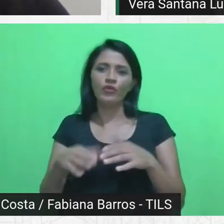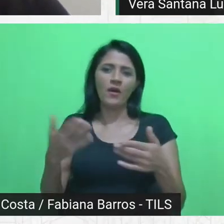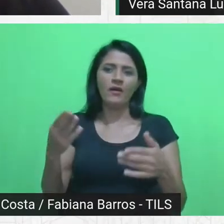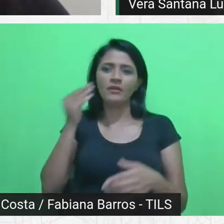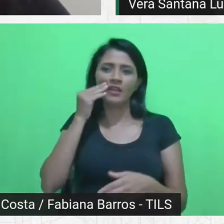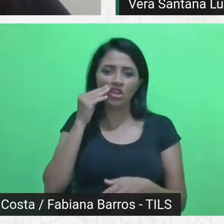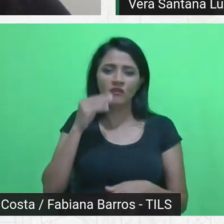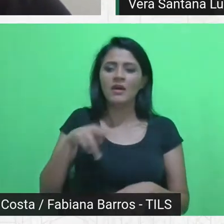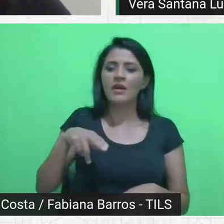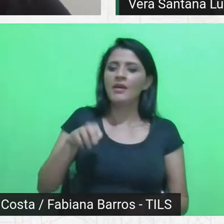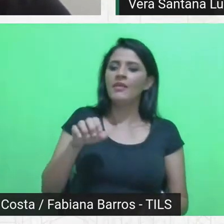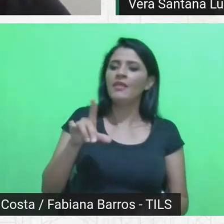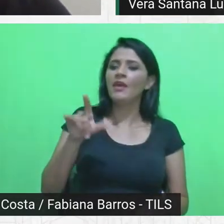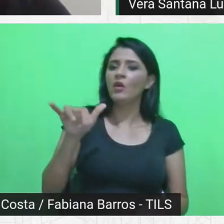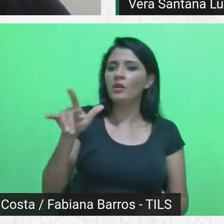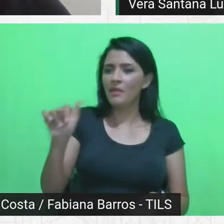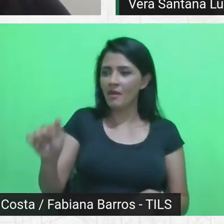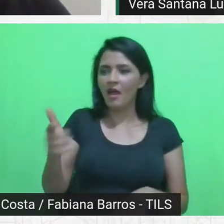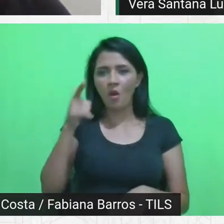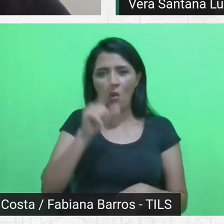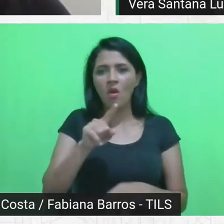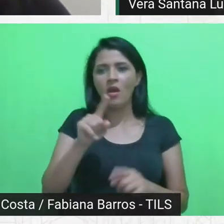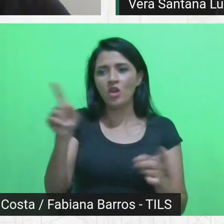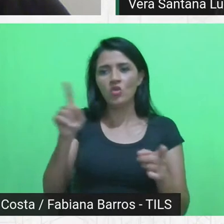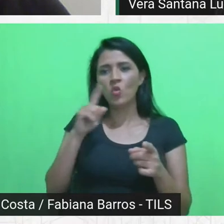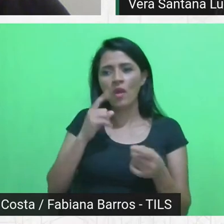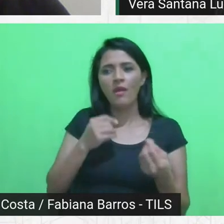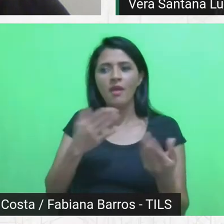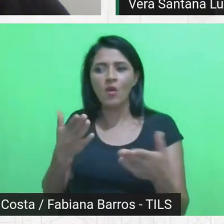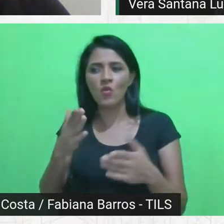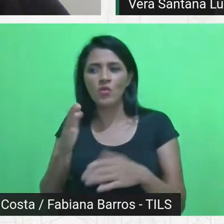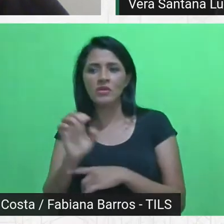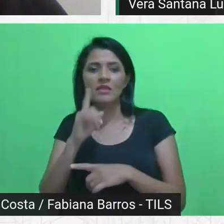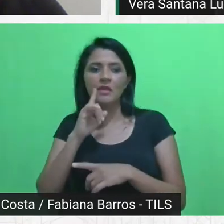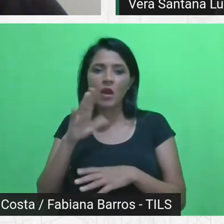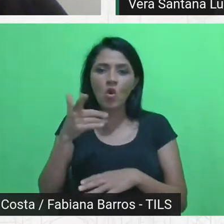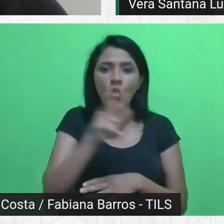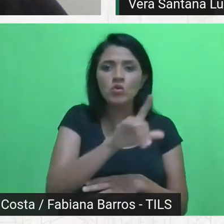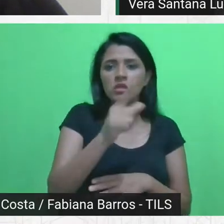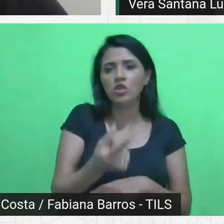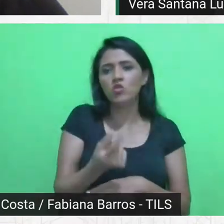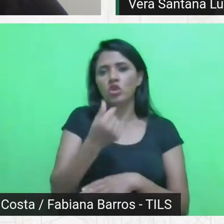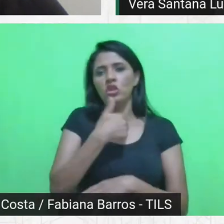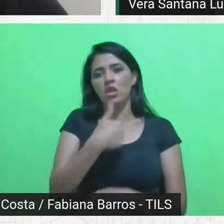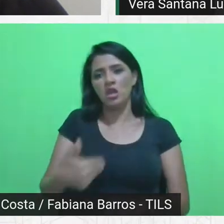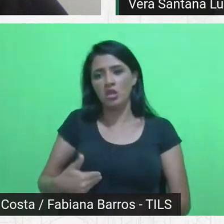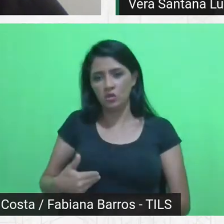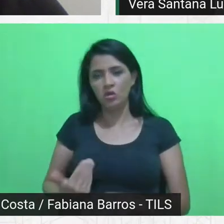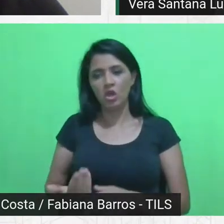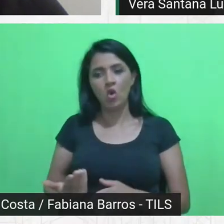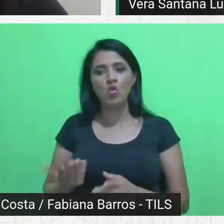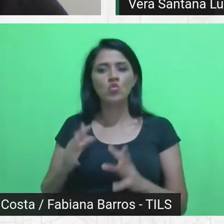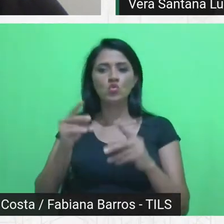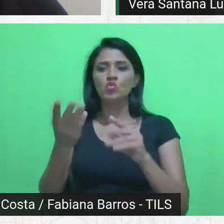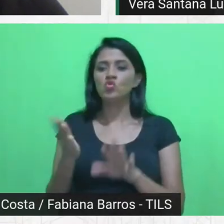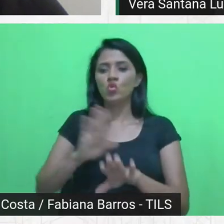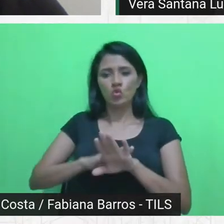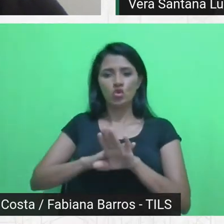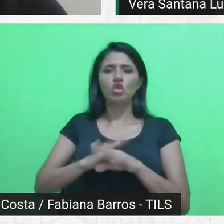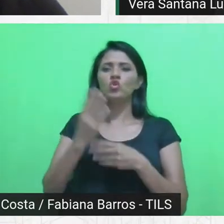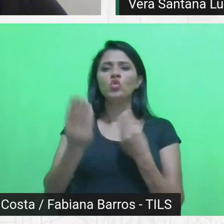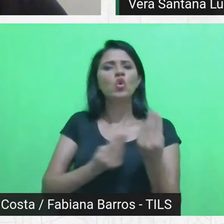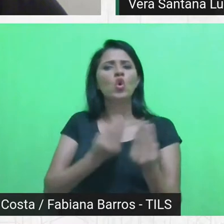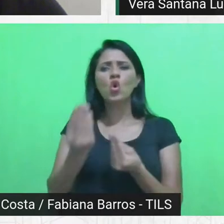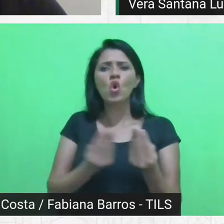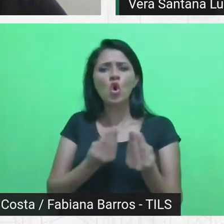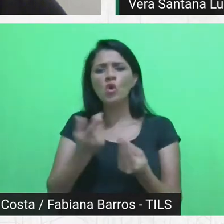é para dissolver o Estado, para confiscar o fundo público e não é pouca coisa. Então, é tudo camuflado. Como lidar com essa diversidade?